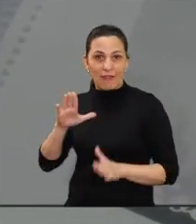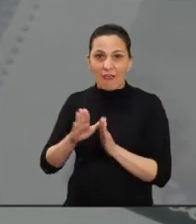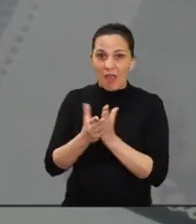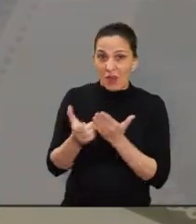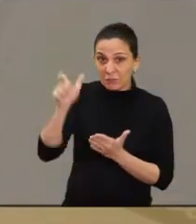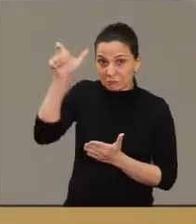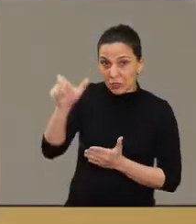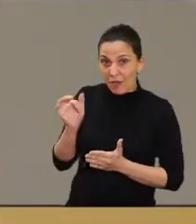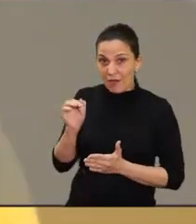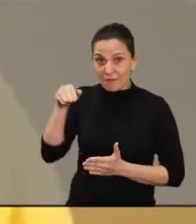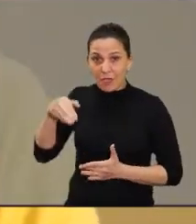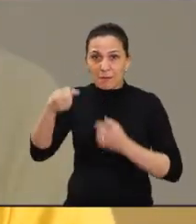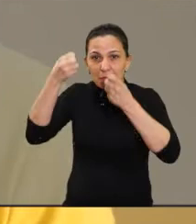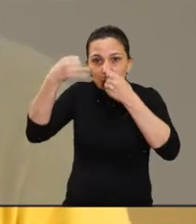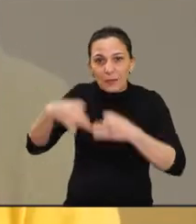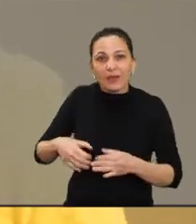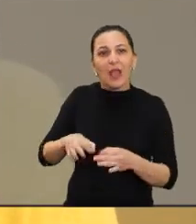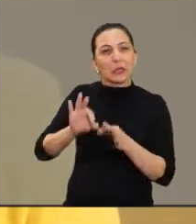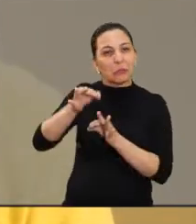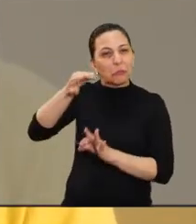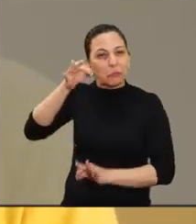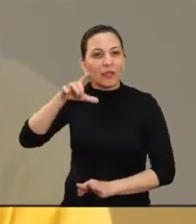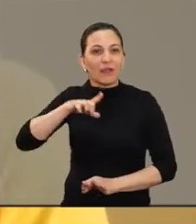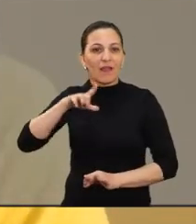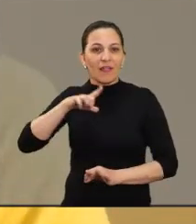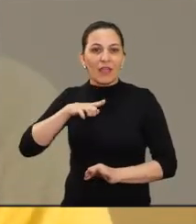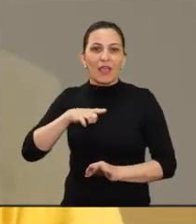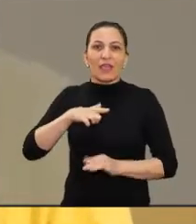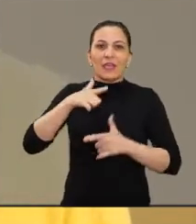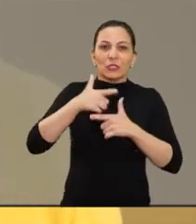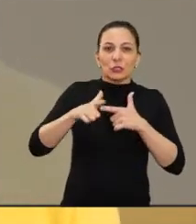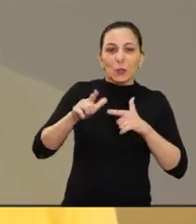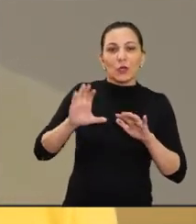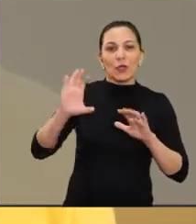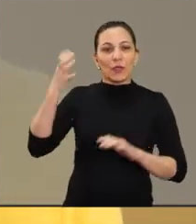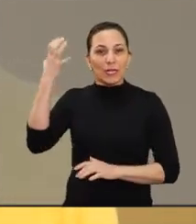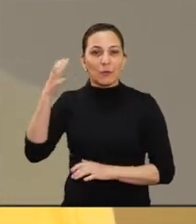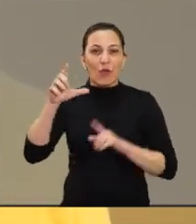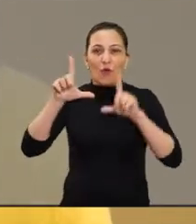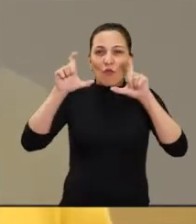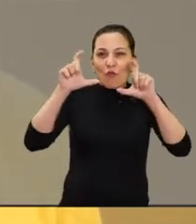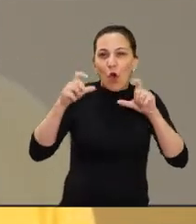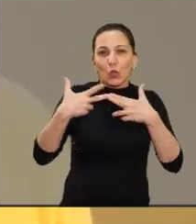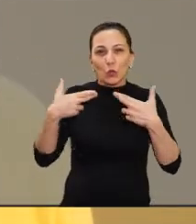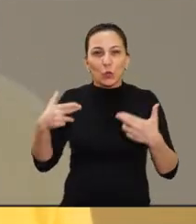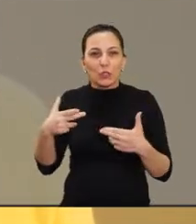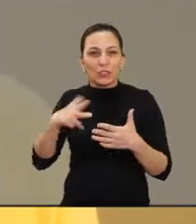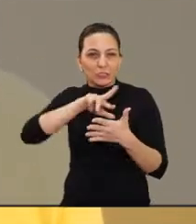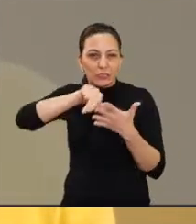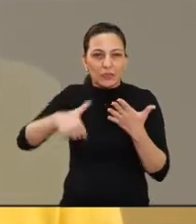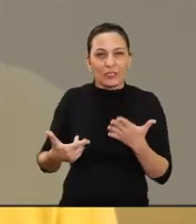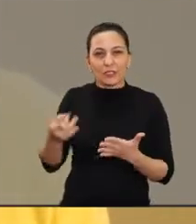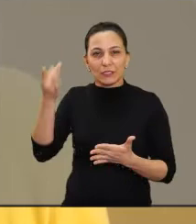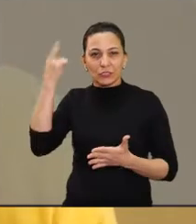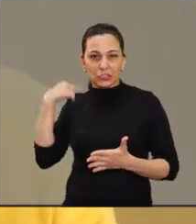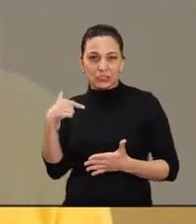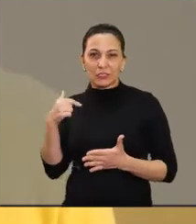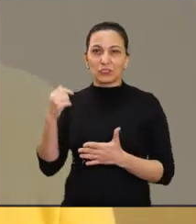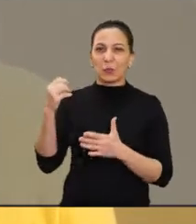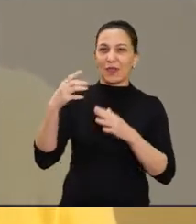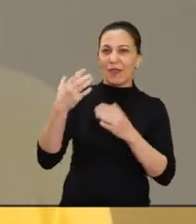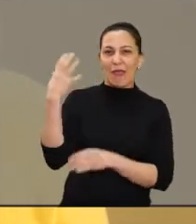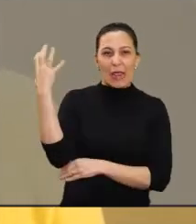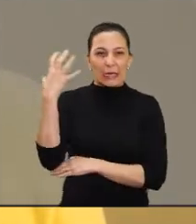isso, fotos originais, toda a relação de como que isso tudo que eles falavam no passado, sobre guerras